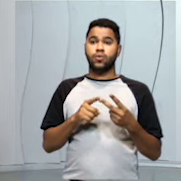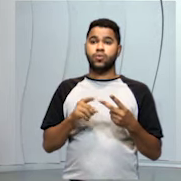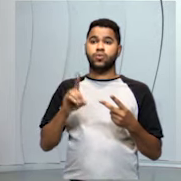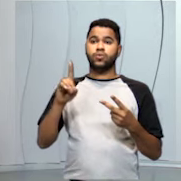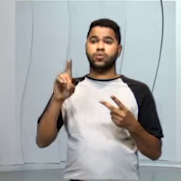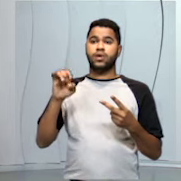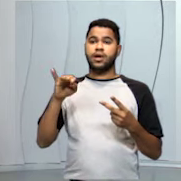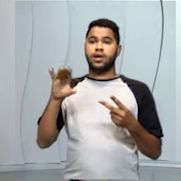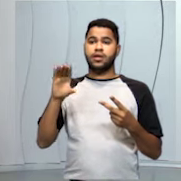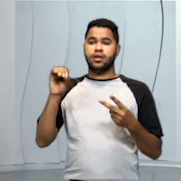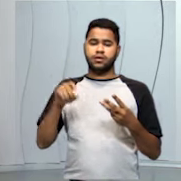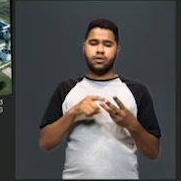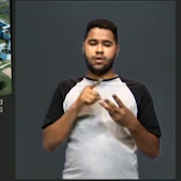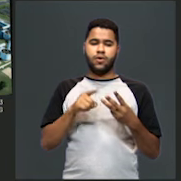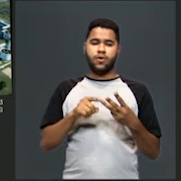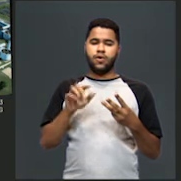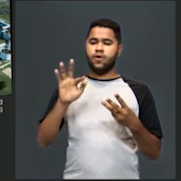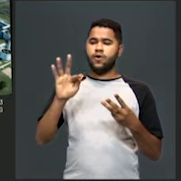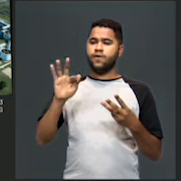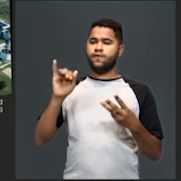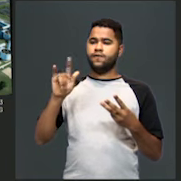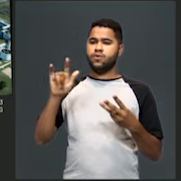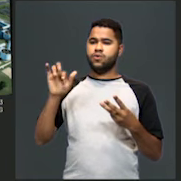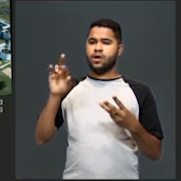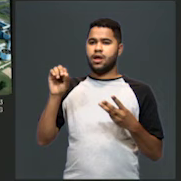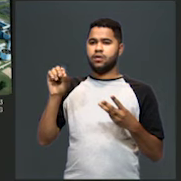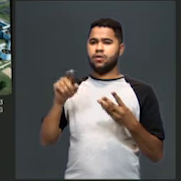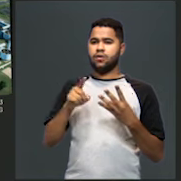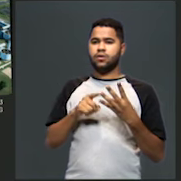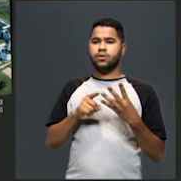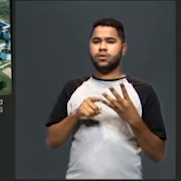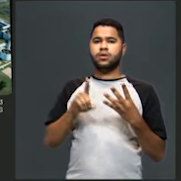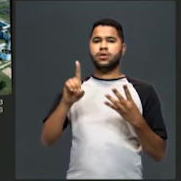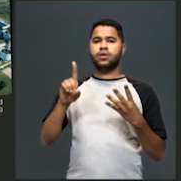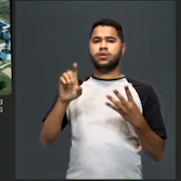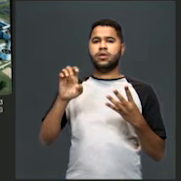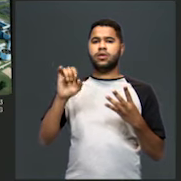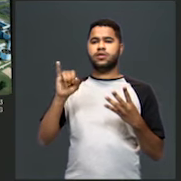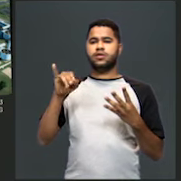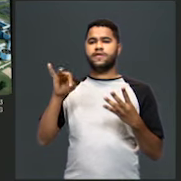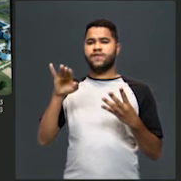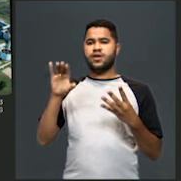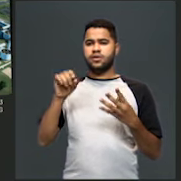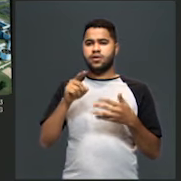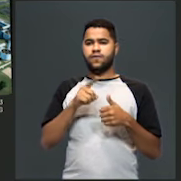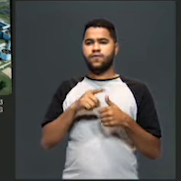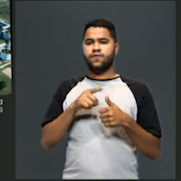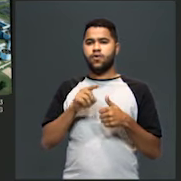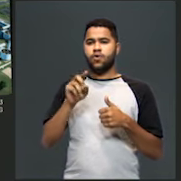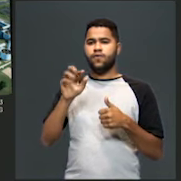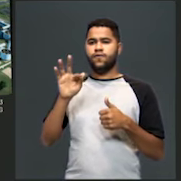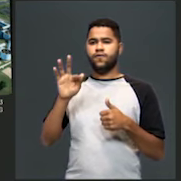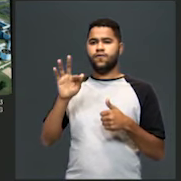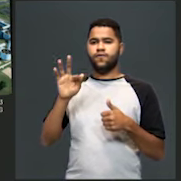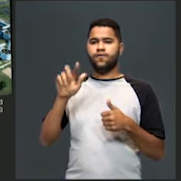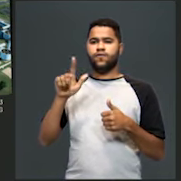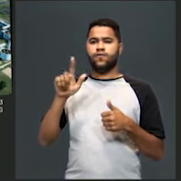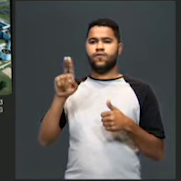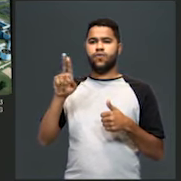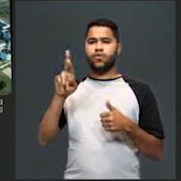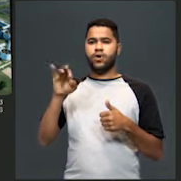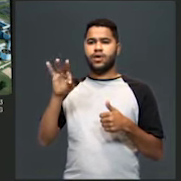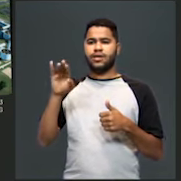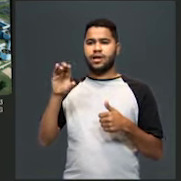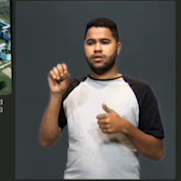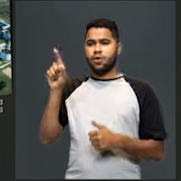terceiro é a filtração. E depois vem desinfecção e floretação. Desinfecção e floretação